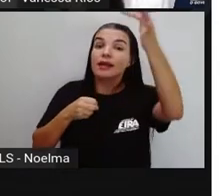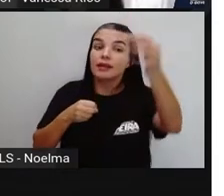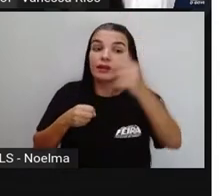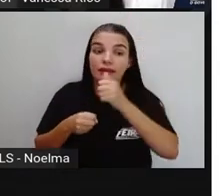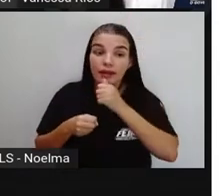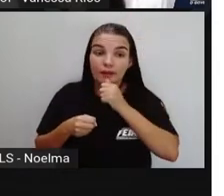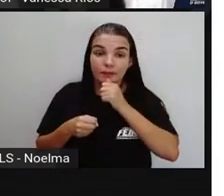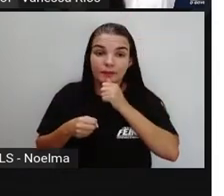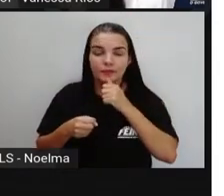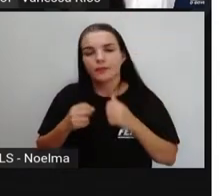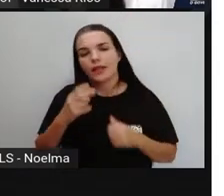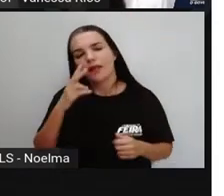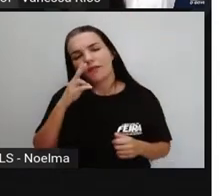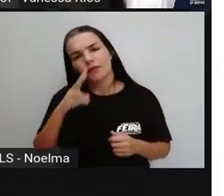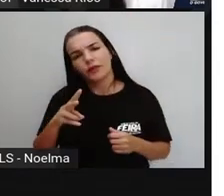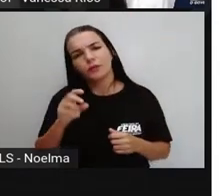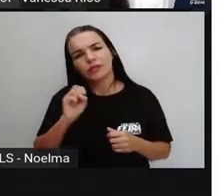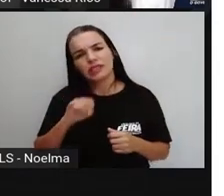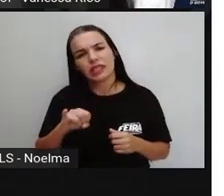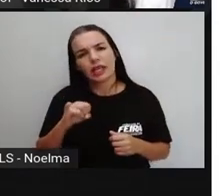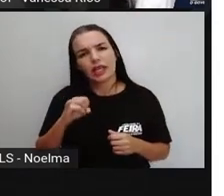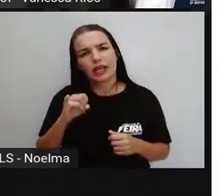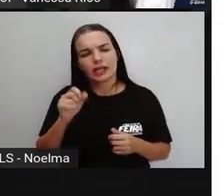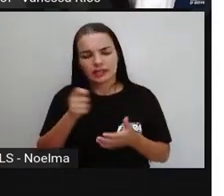escrever aí com o A, T e o O?